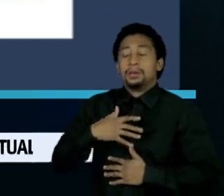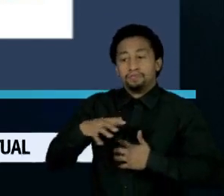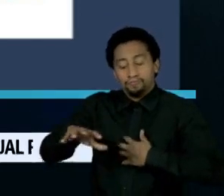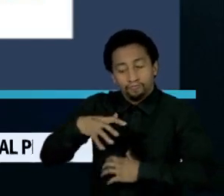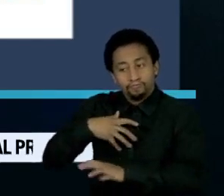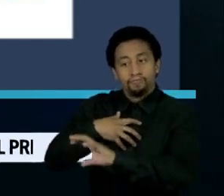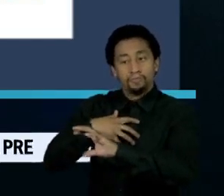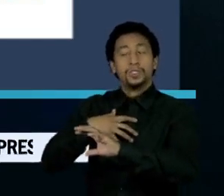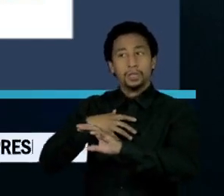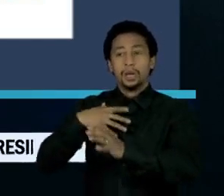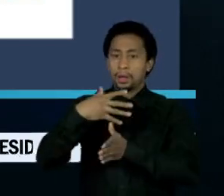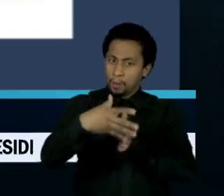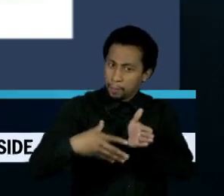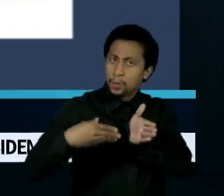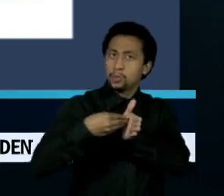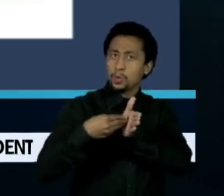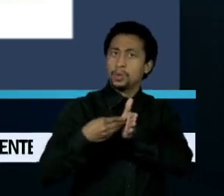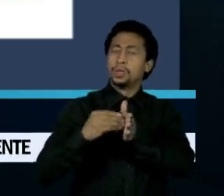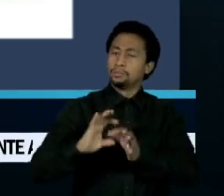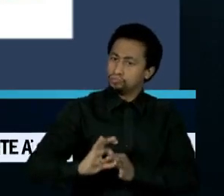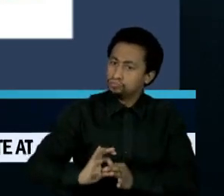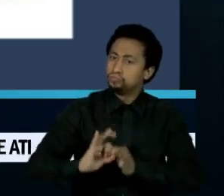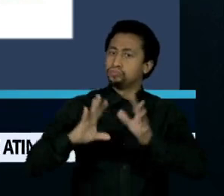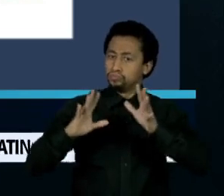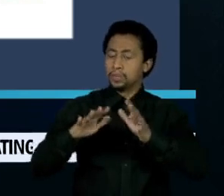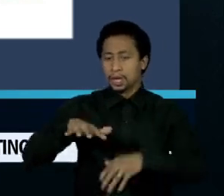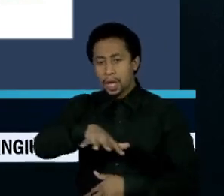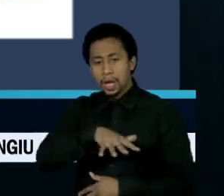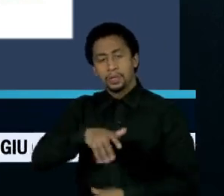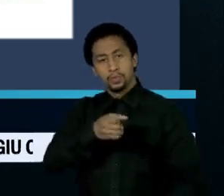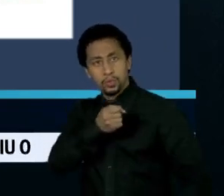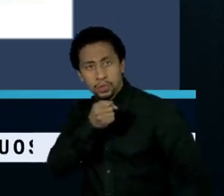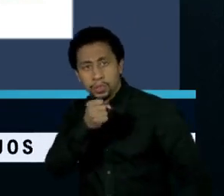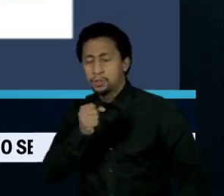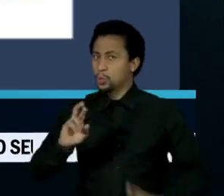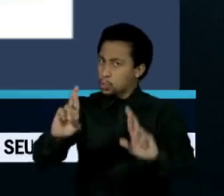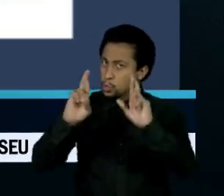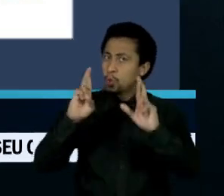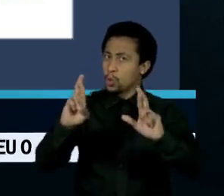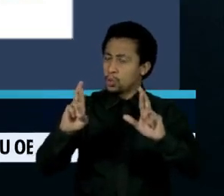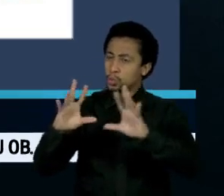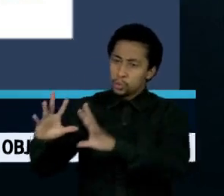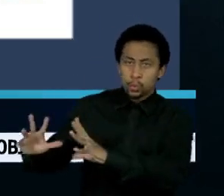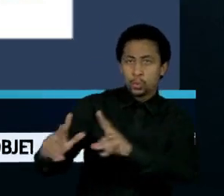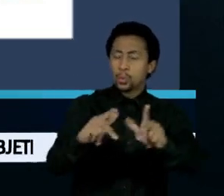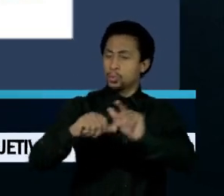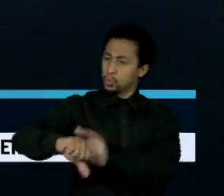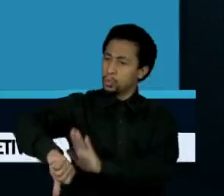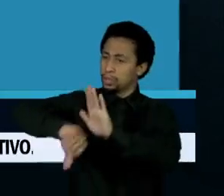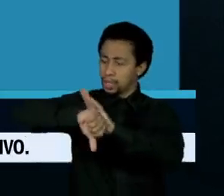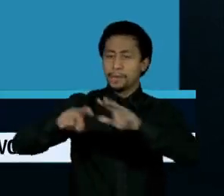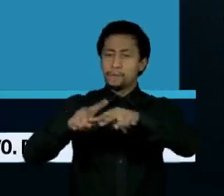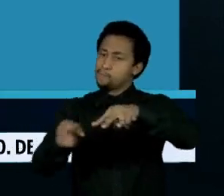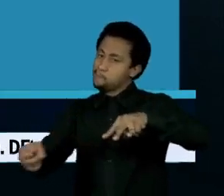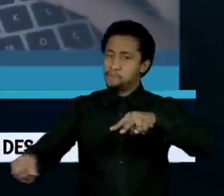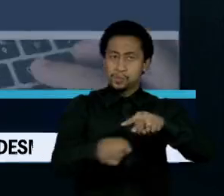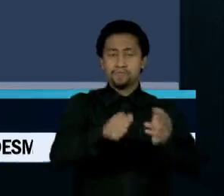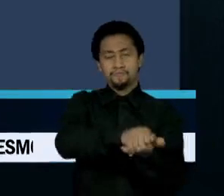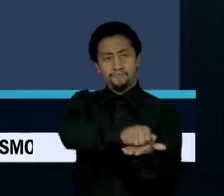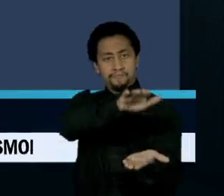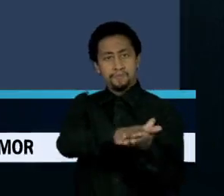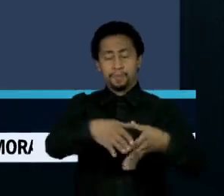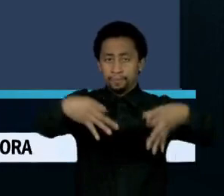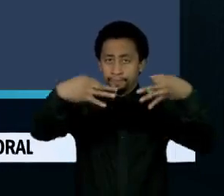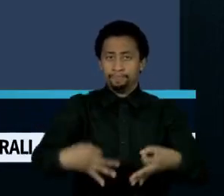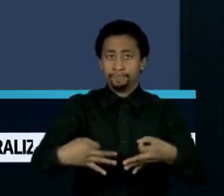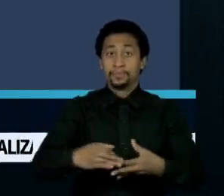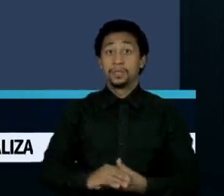e à liberdade de imprensa, espera que todos os criminosos envolvidos sejam punidos com o rigor da lei. O ex-presidente Lula